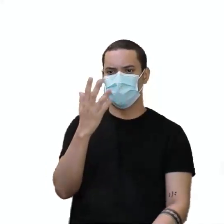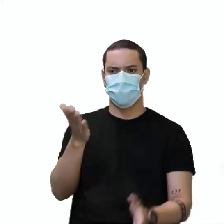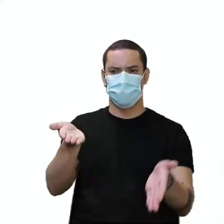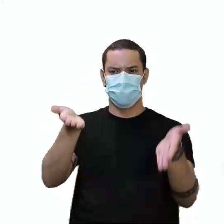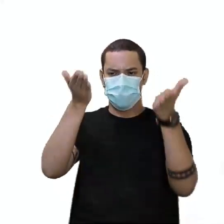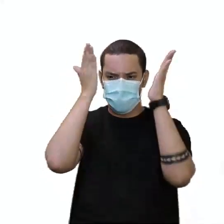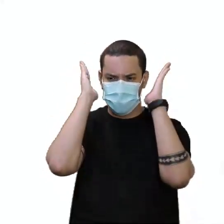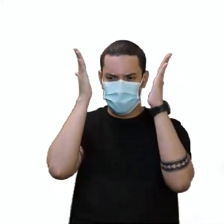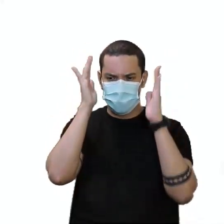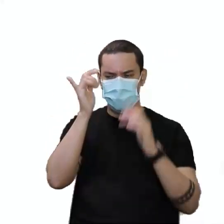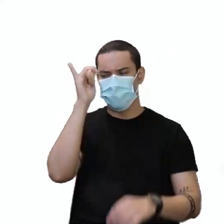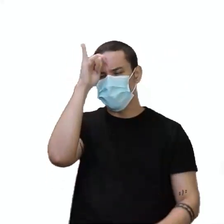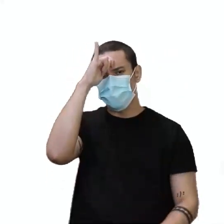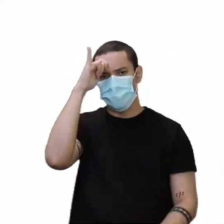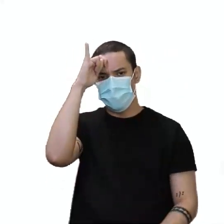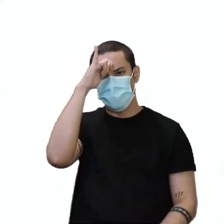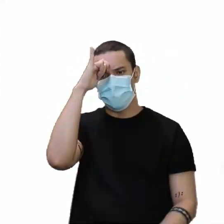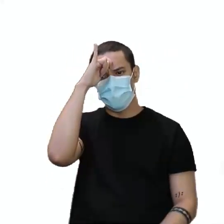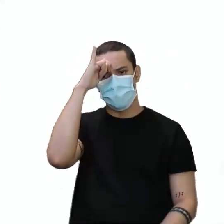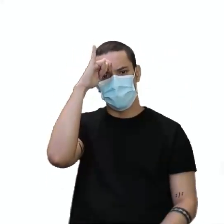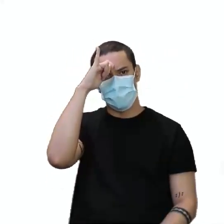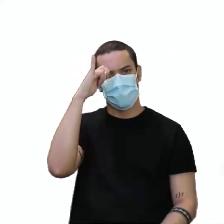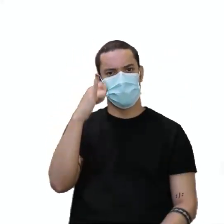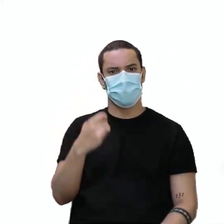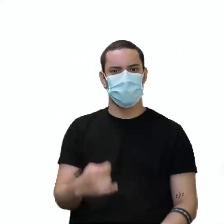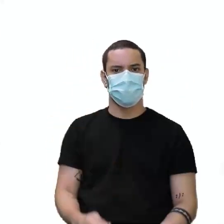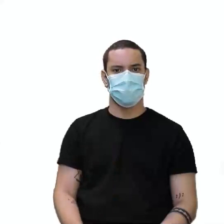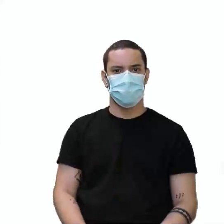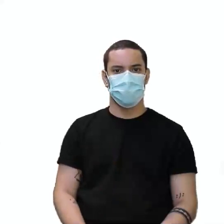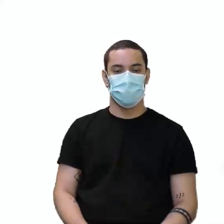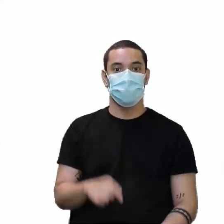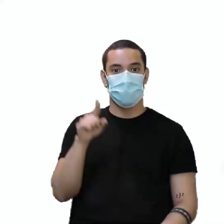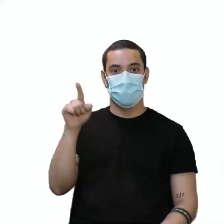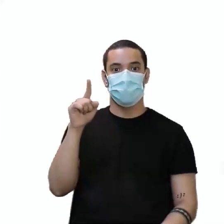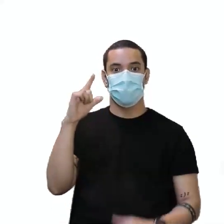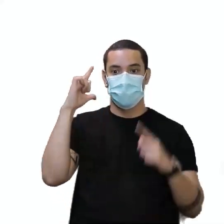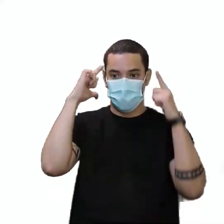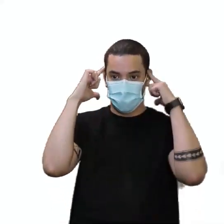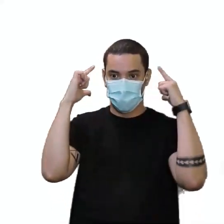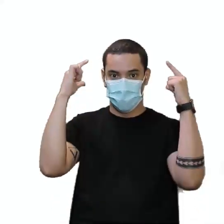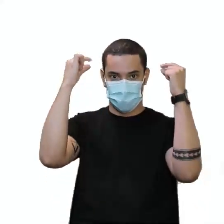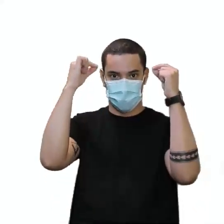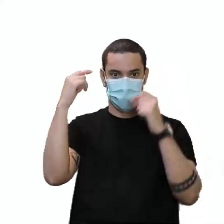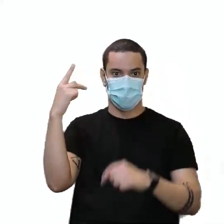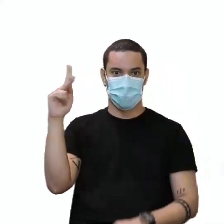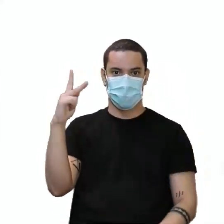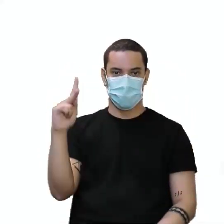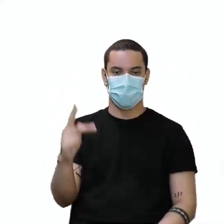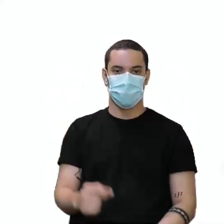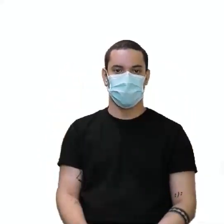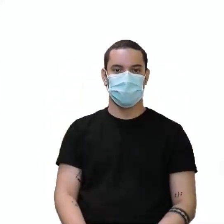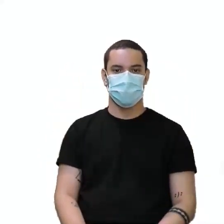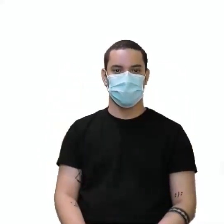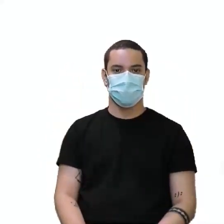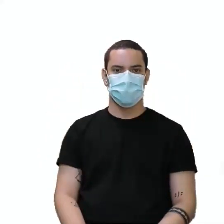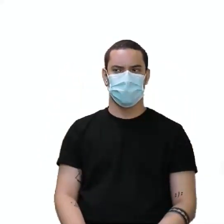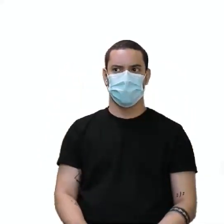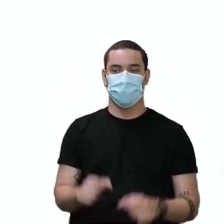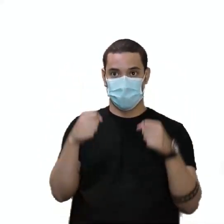estúpido. Isso mesmo, é um cognato. Olha as orelhas do beagle, que é a raça dele, do Snoopy,